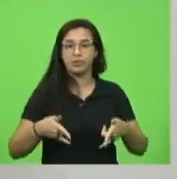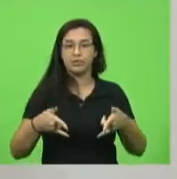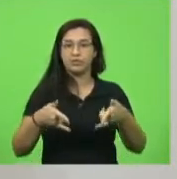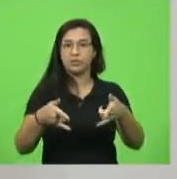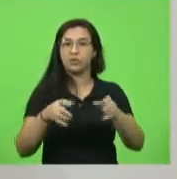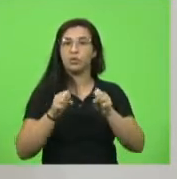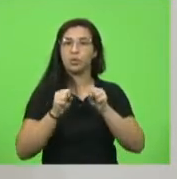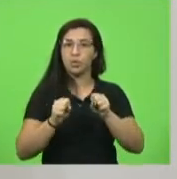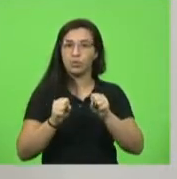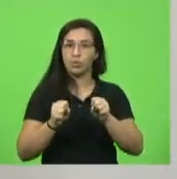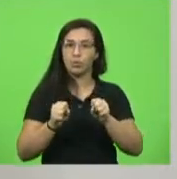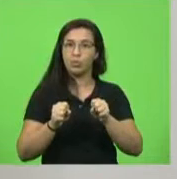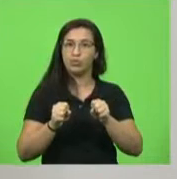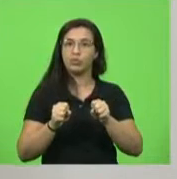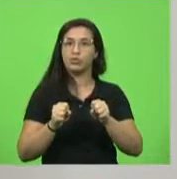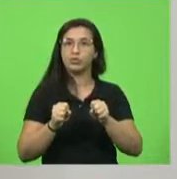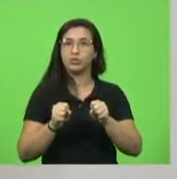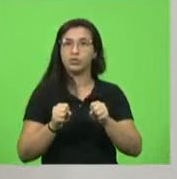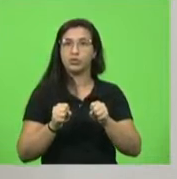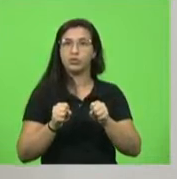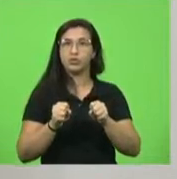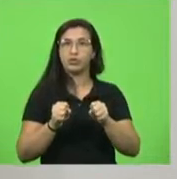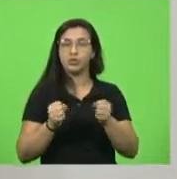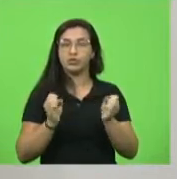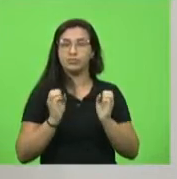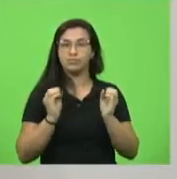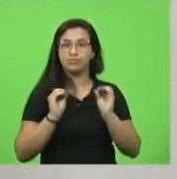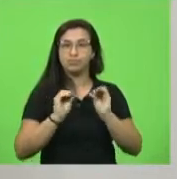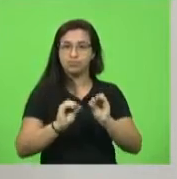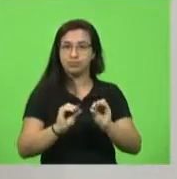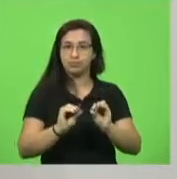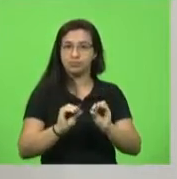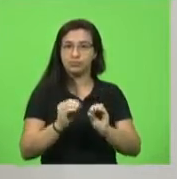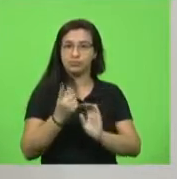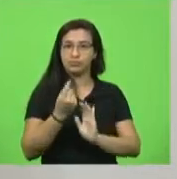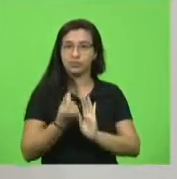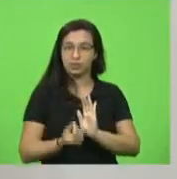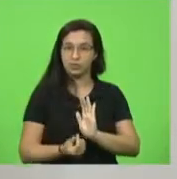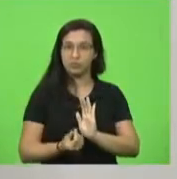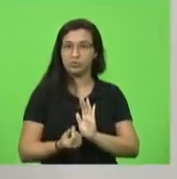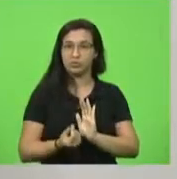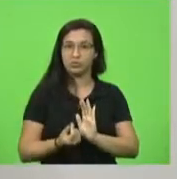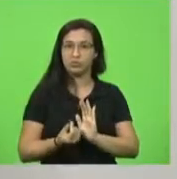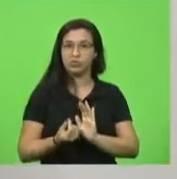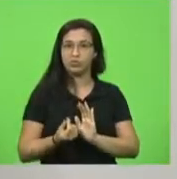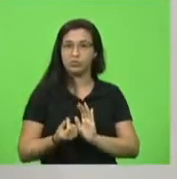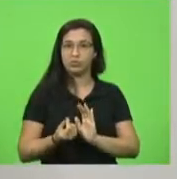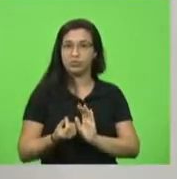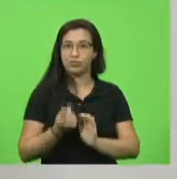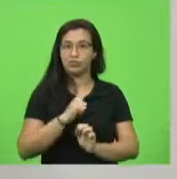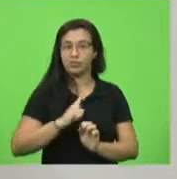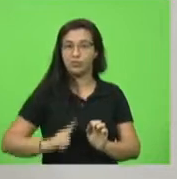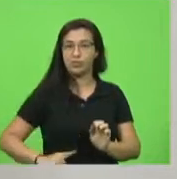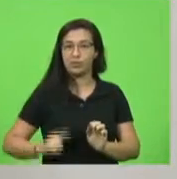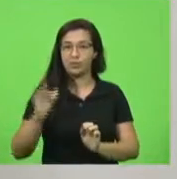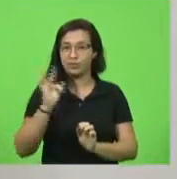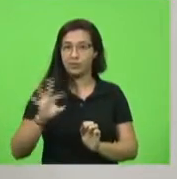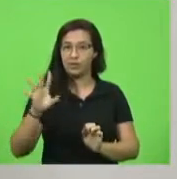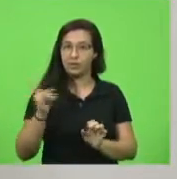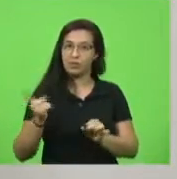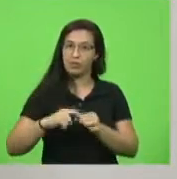possa recompor esses recursos pelo governo federal. E aí, eu quero dizer,